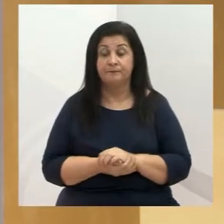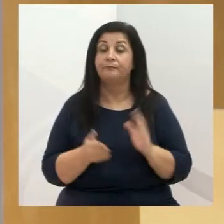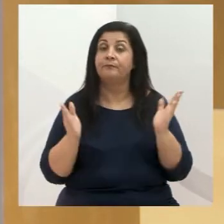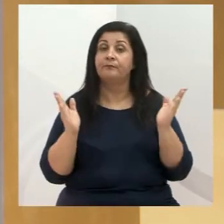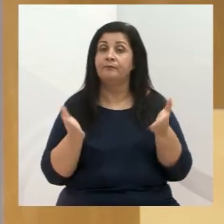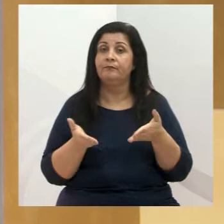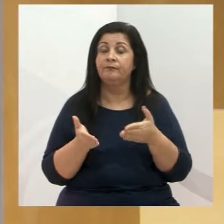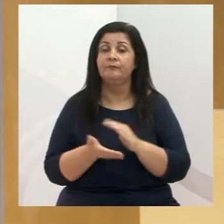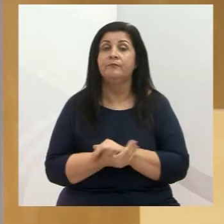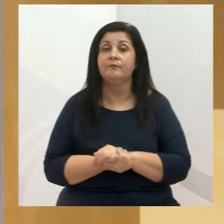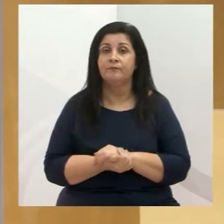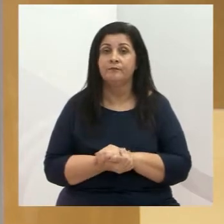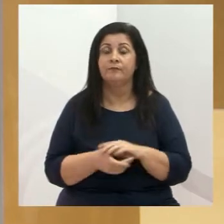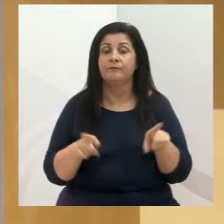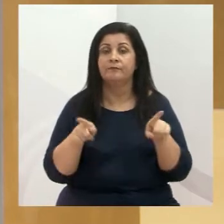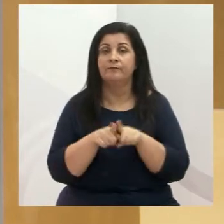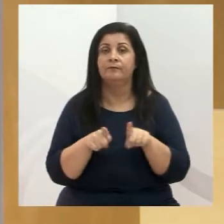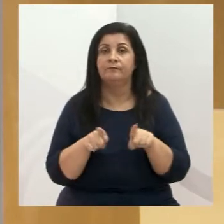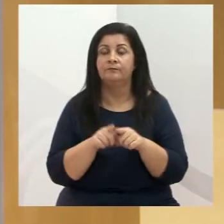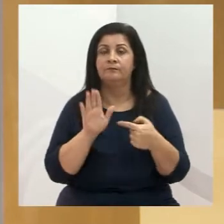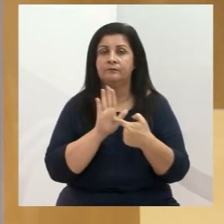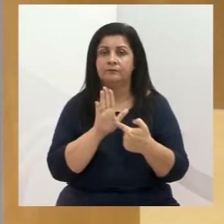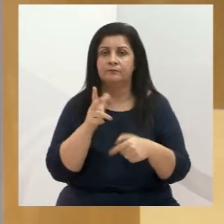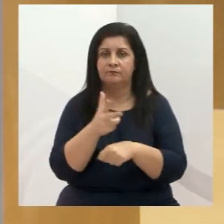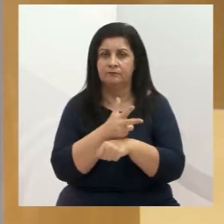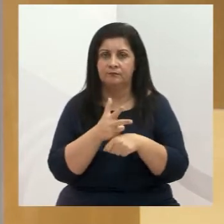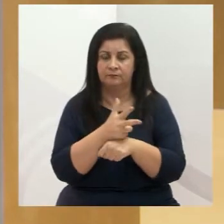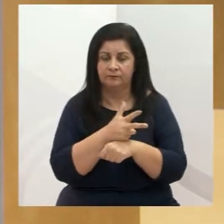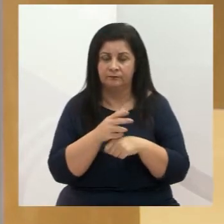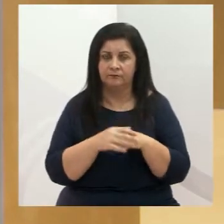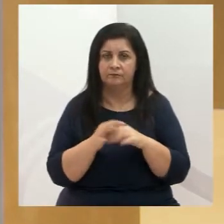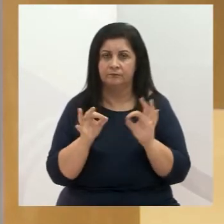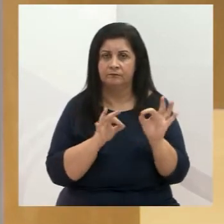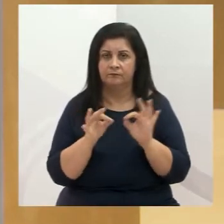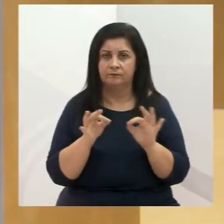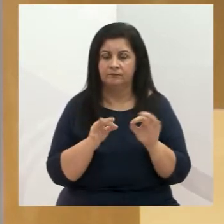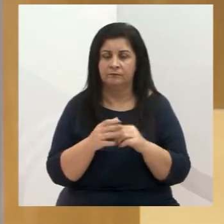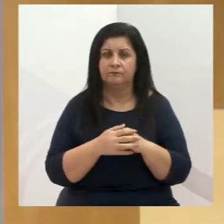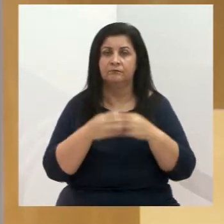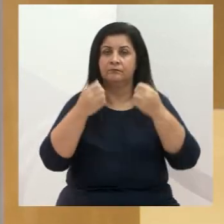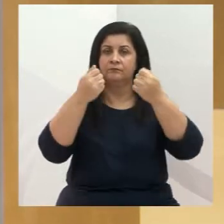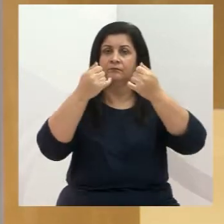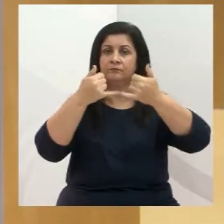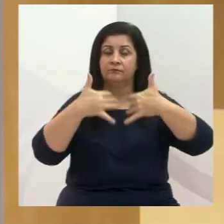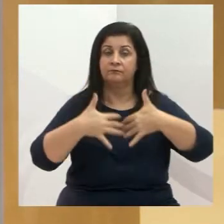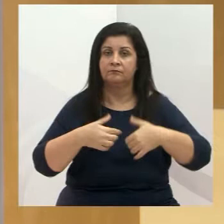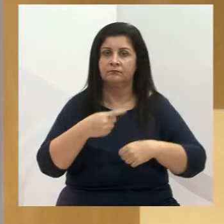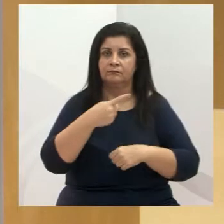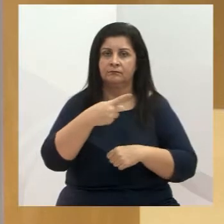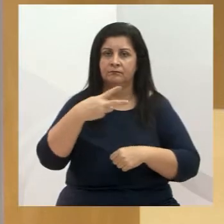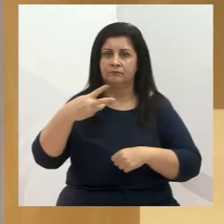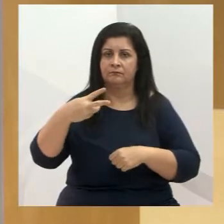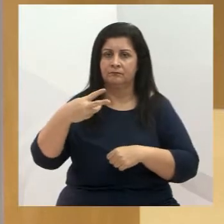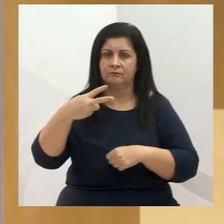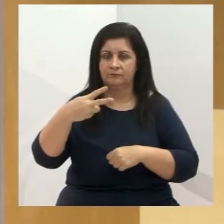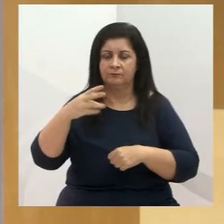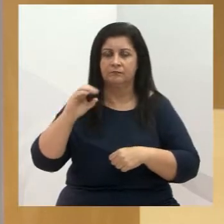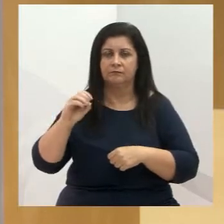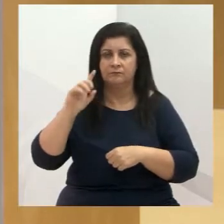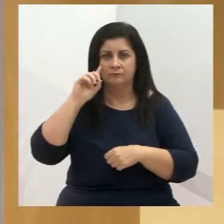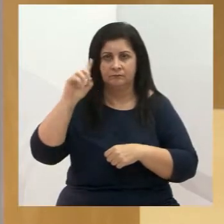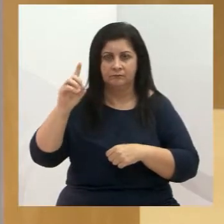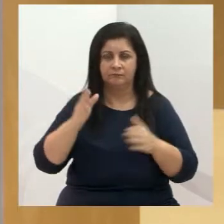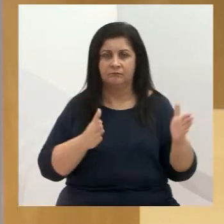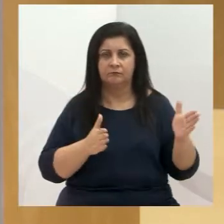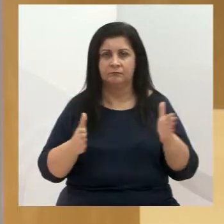de passar também um vídeo que nós preparamos falando sobre o nosso 120 dias de mandato. Se